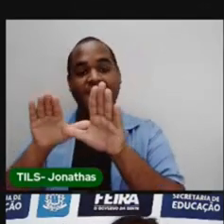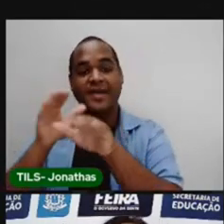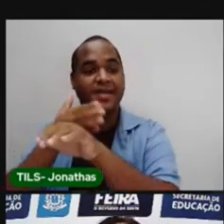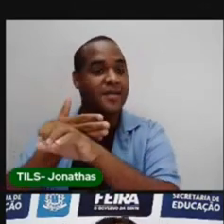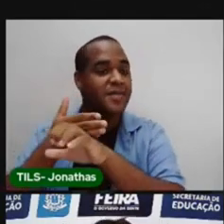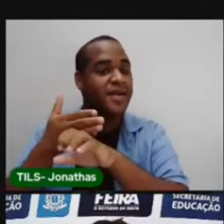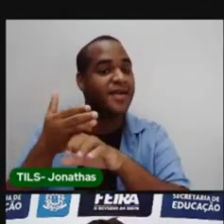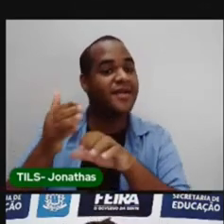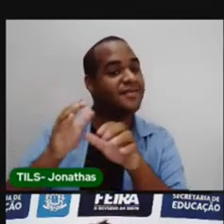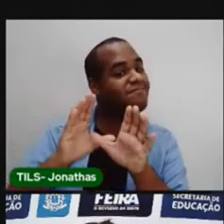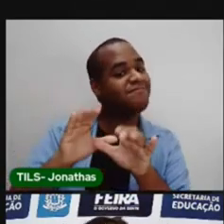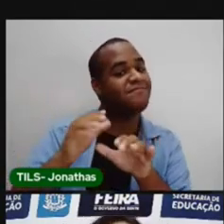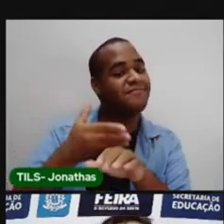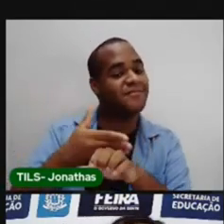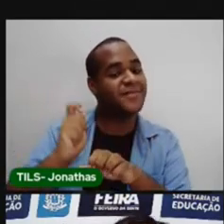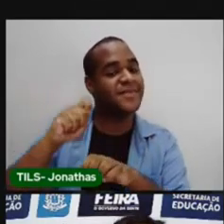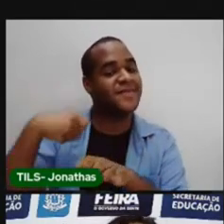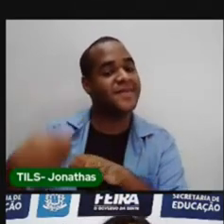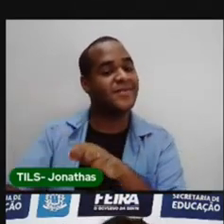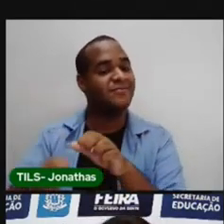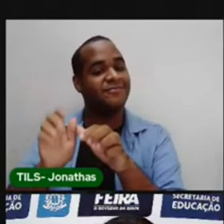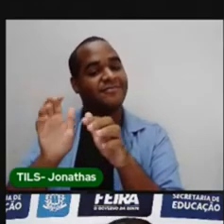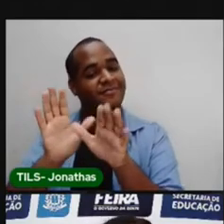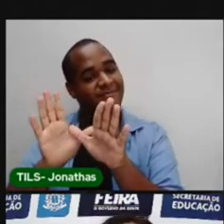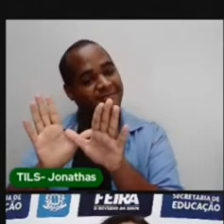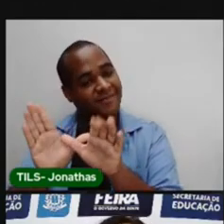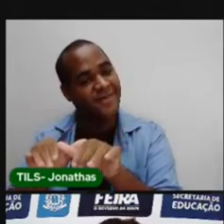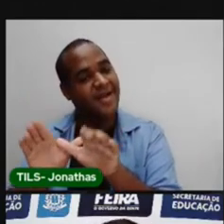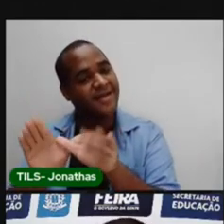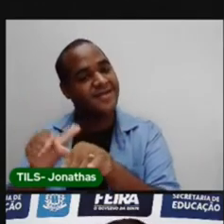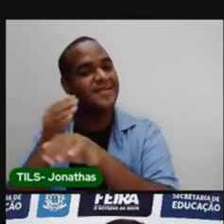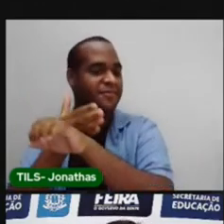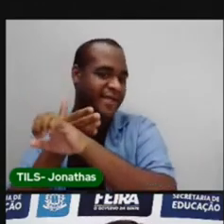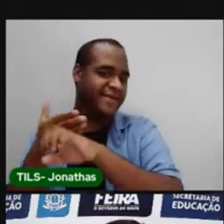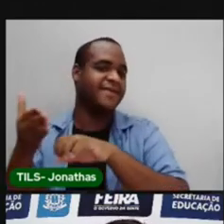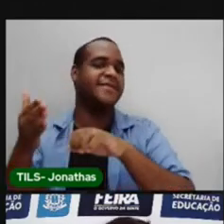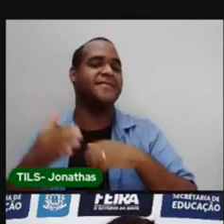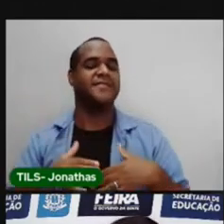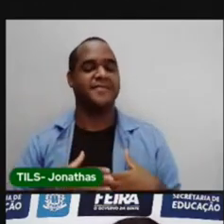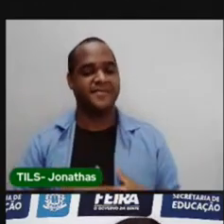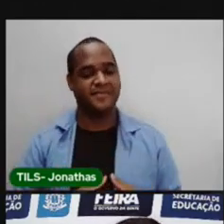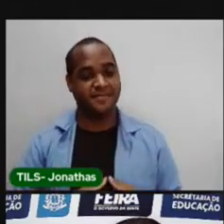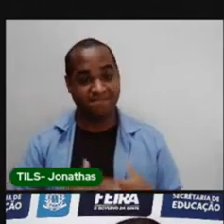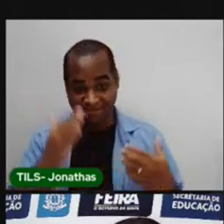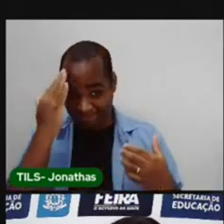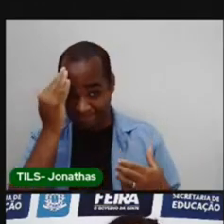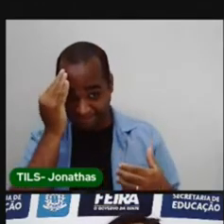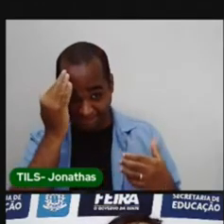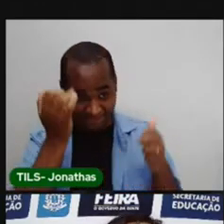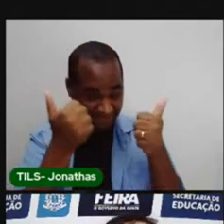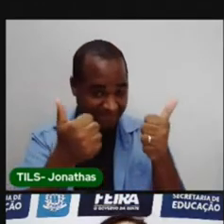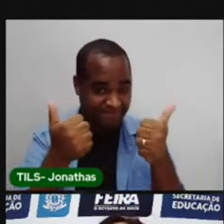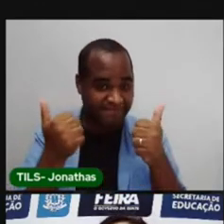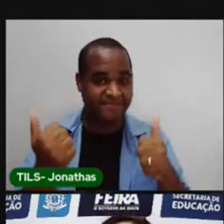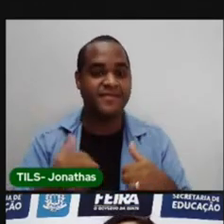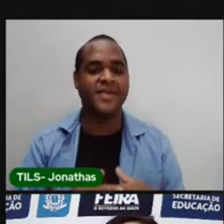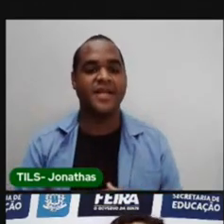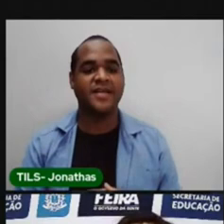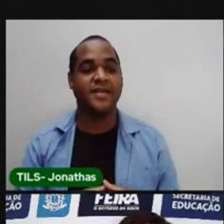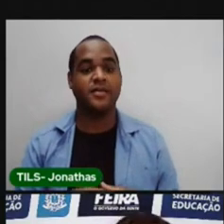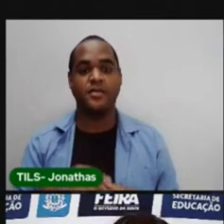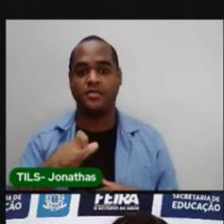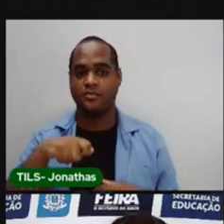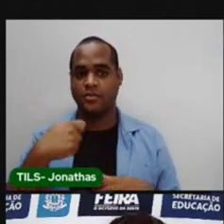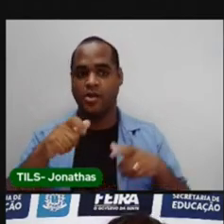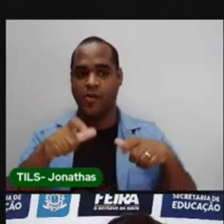Branca. Por isso que o bairro ficou conhecido como Asa Branca. Entendeu? O